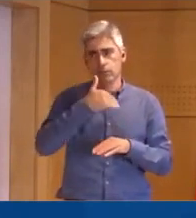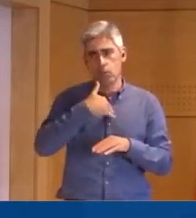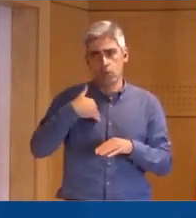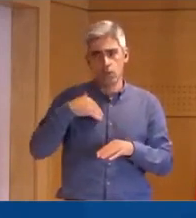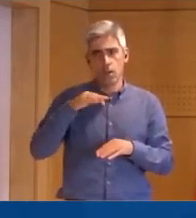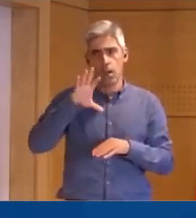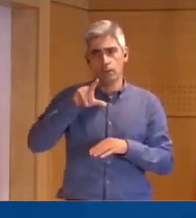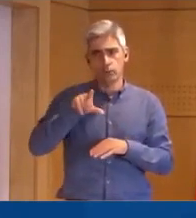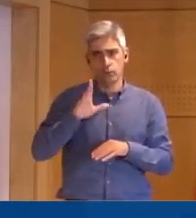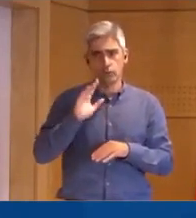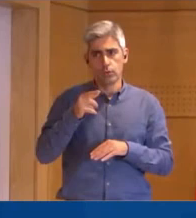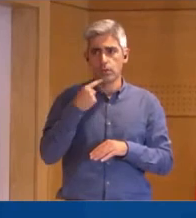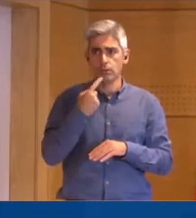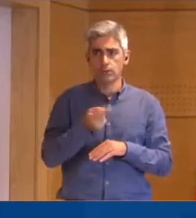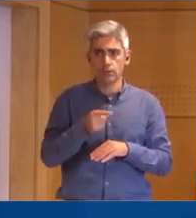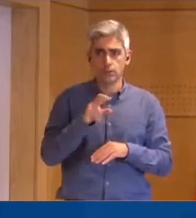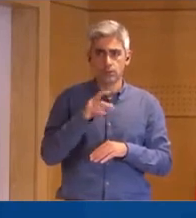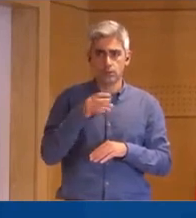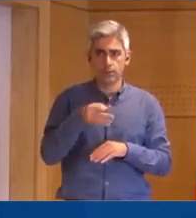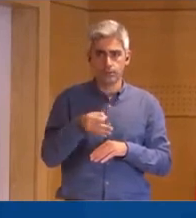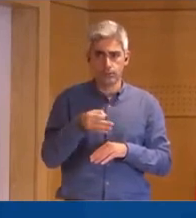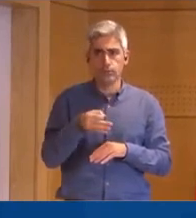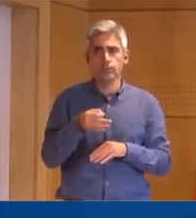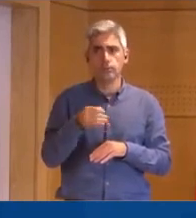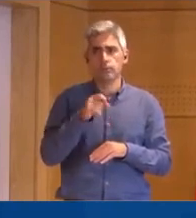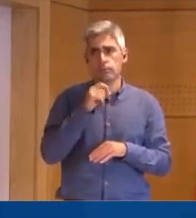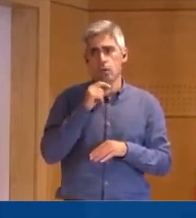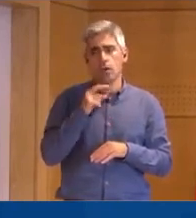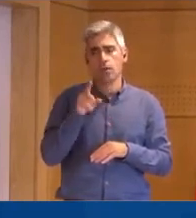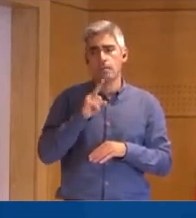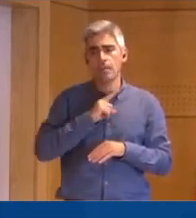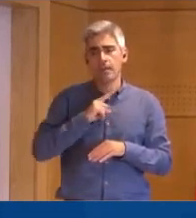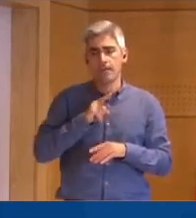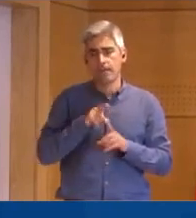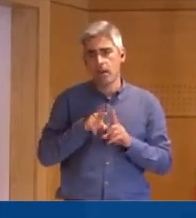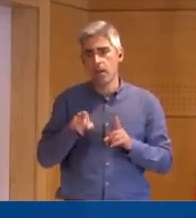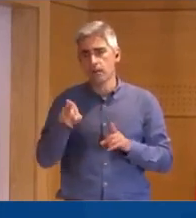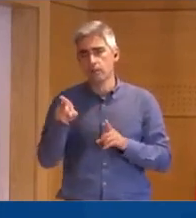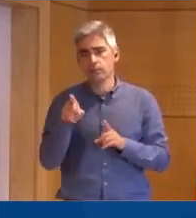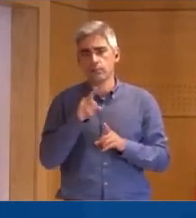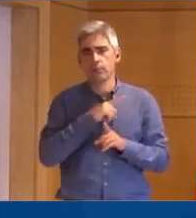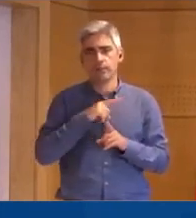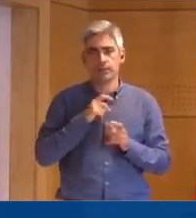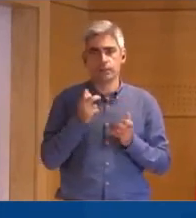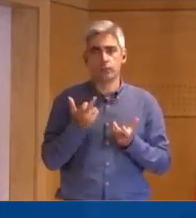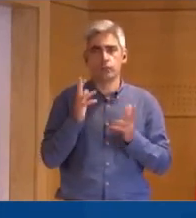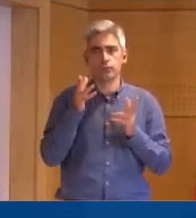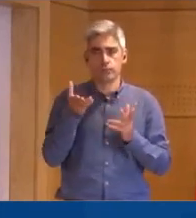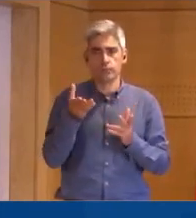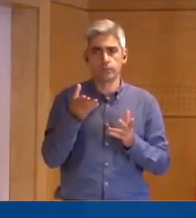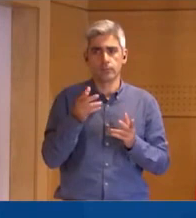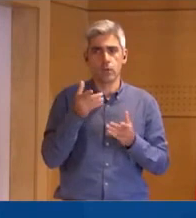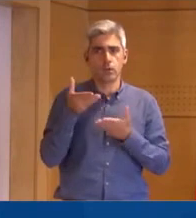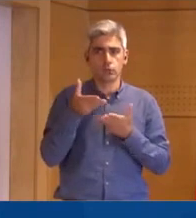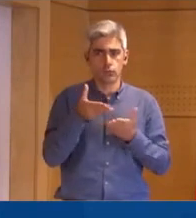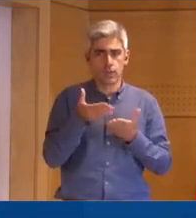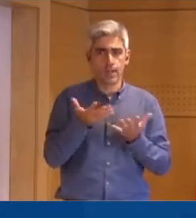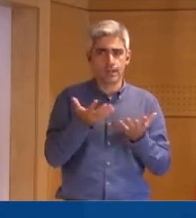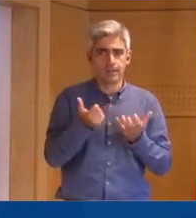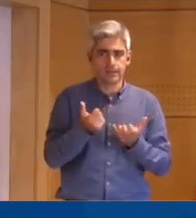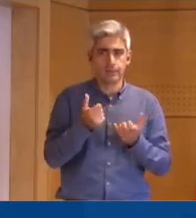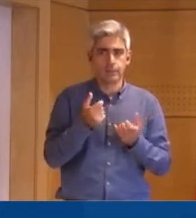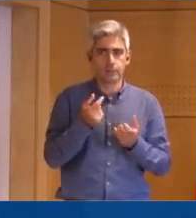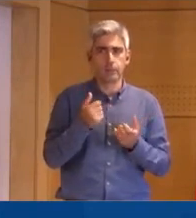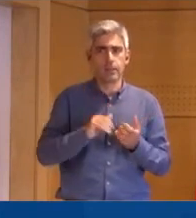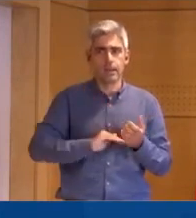já veio dizer em entrevista à RTP que admite recorrer aos privados, que os privados estão disponíveis, sobretudo, para ajudar a receber